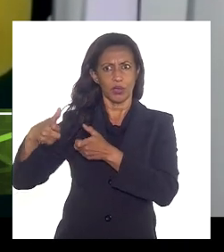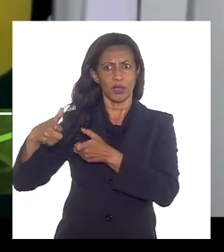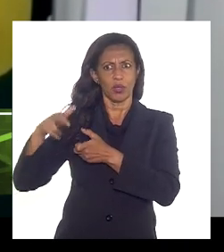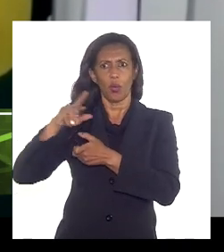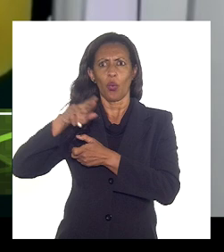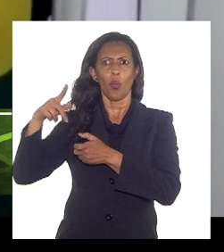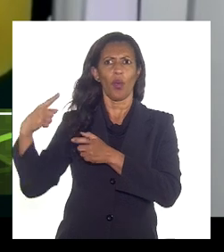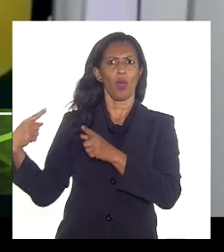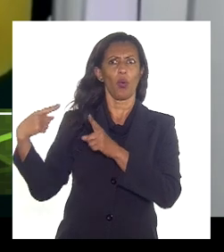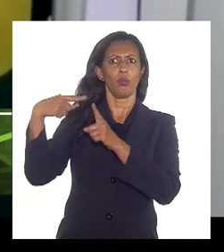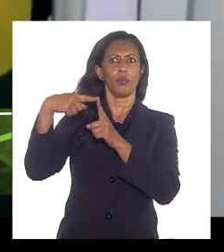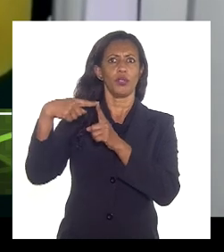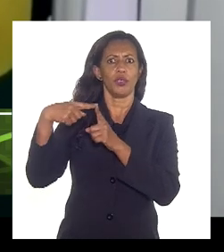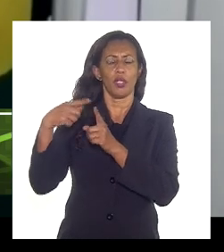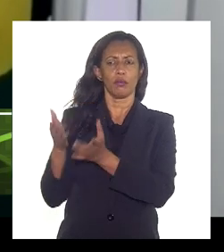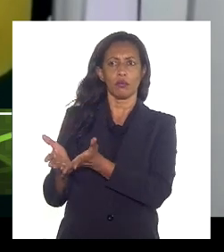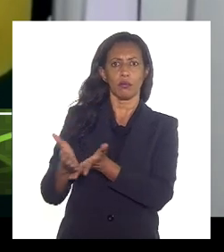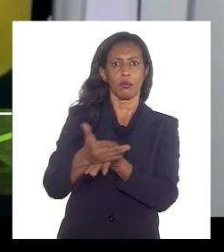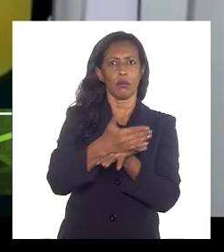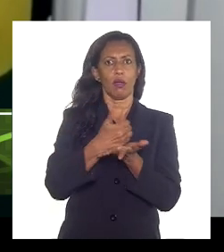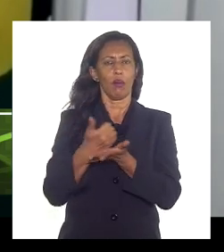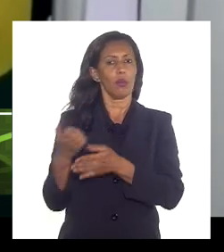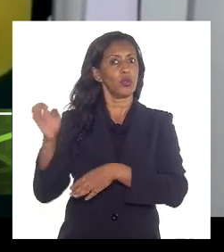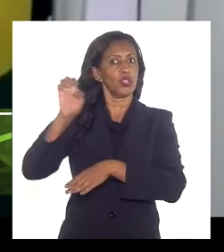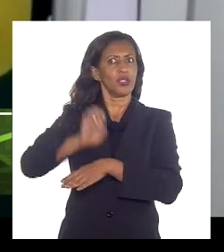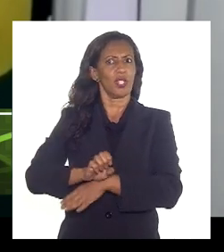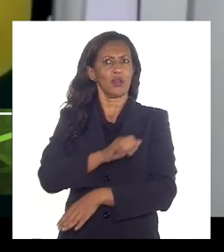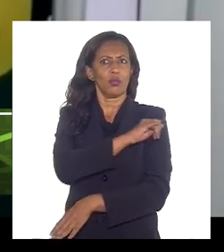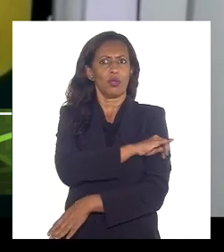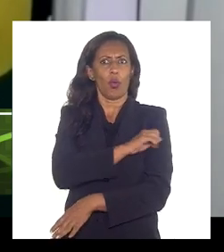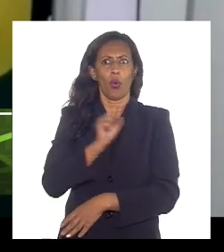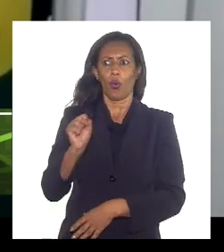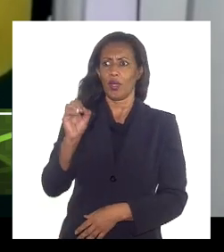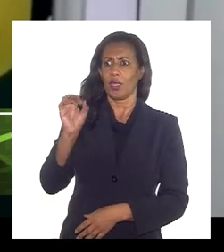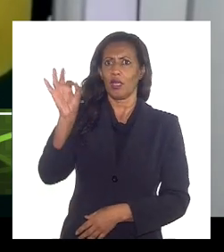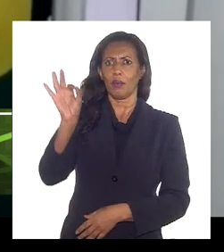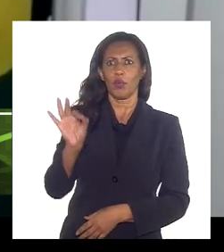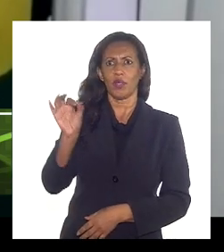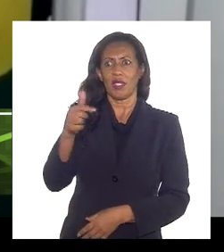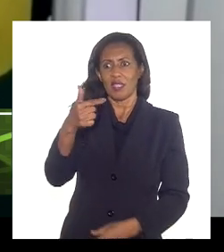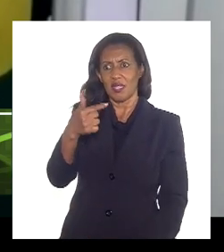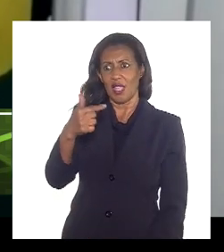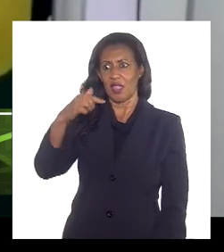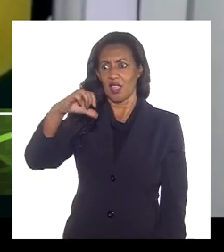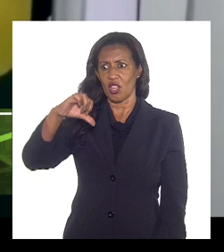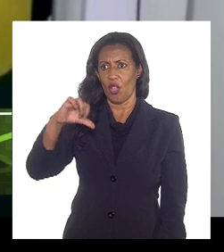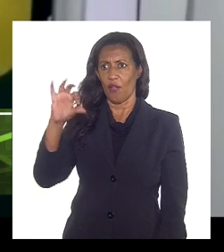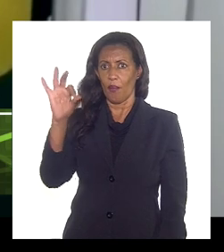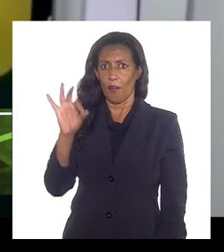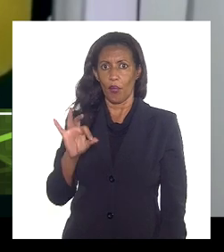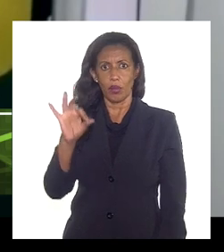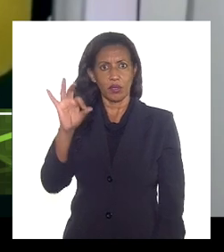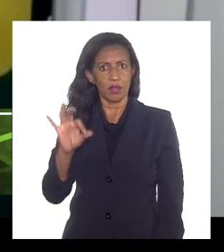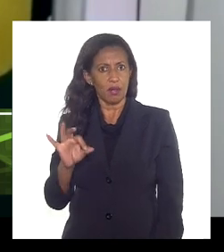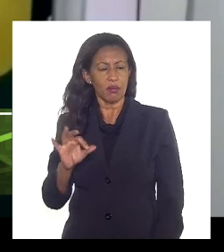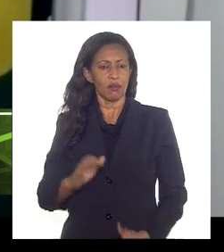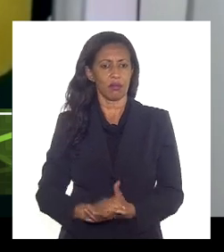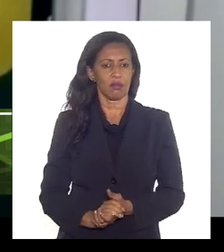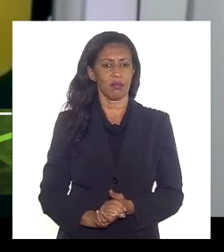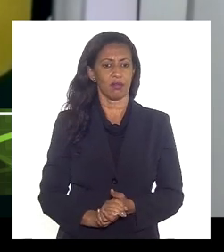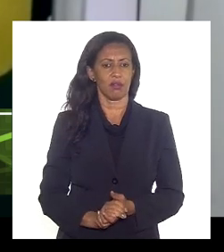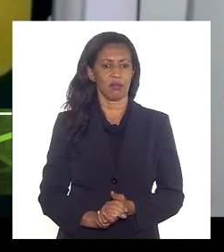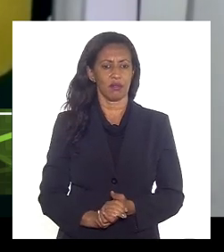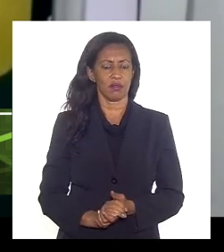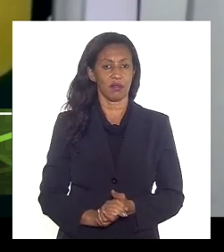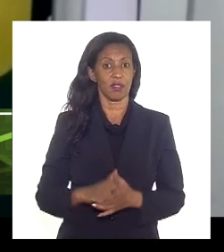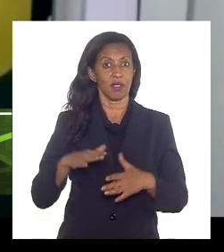objeto de arrecadação para o estado do Rio de Janeiro cerca de 80% 79% isso sem falar na ação